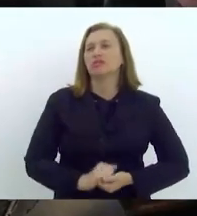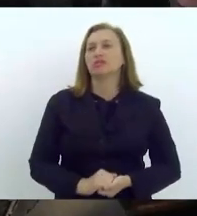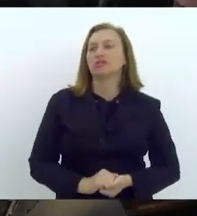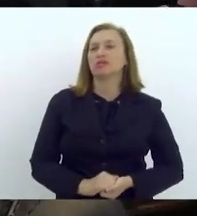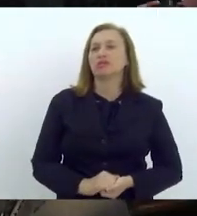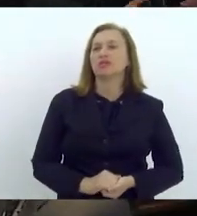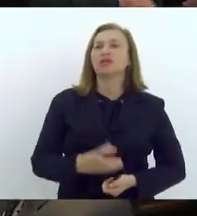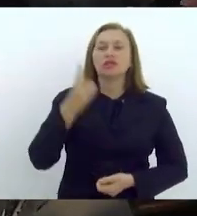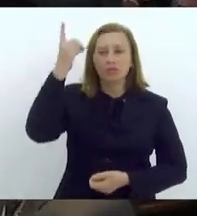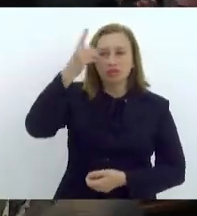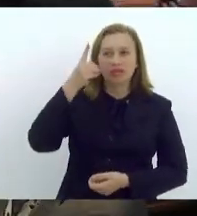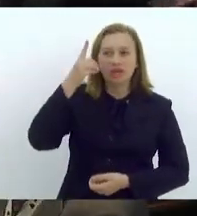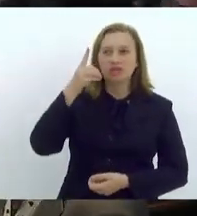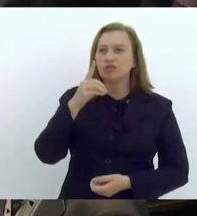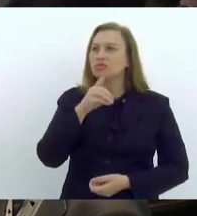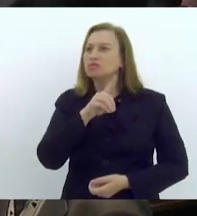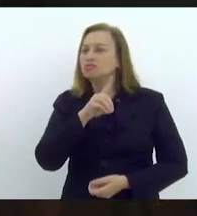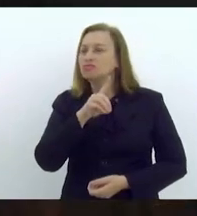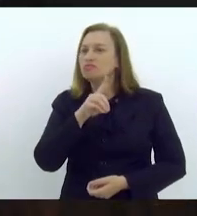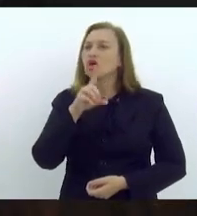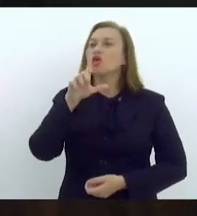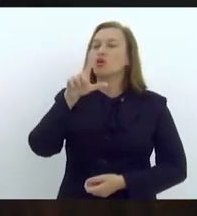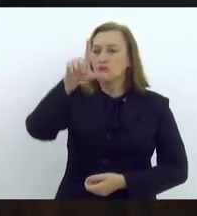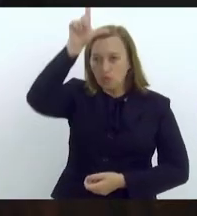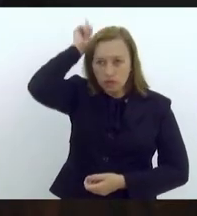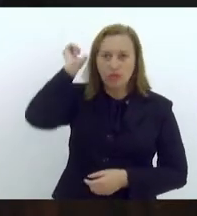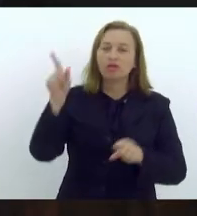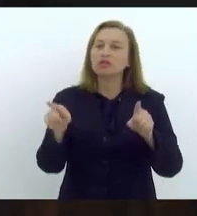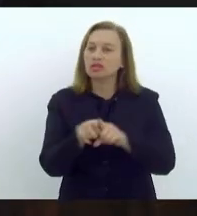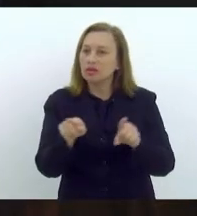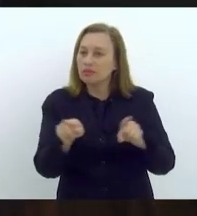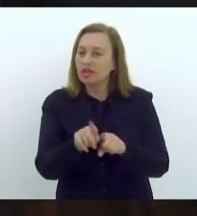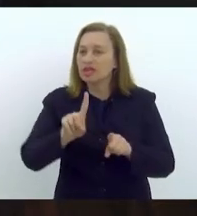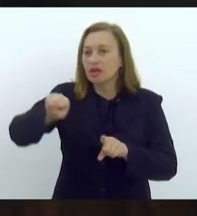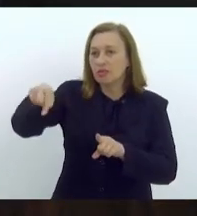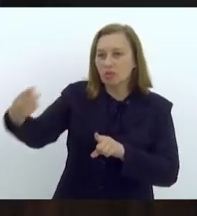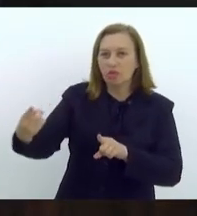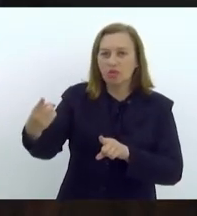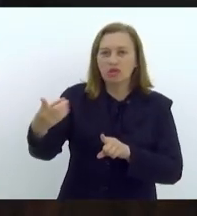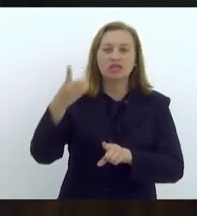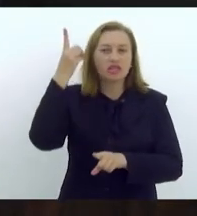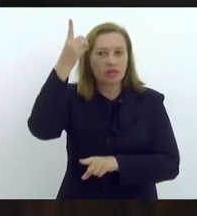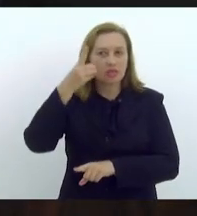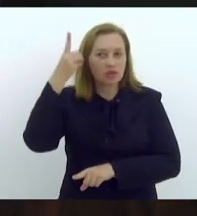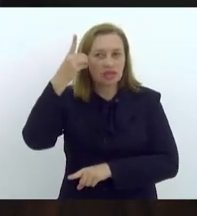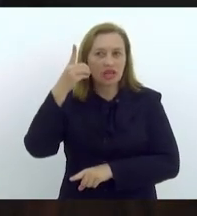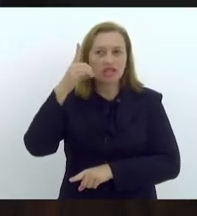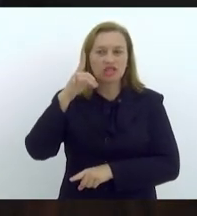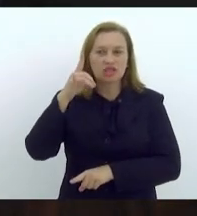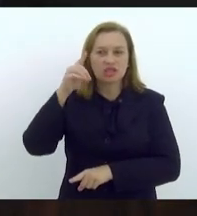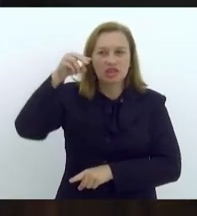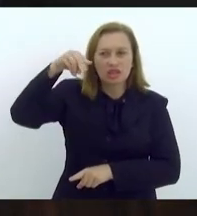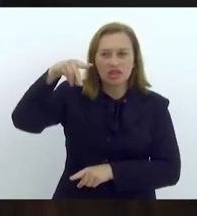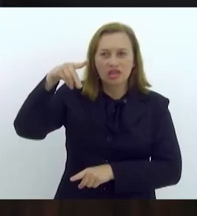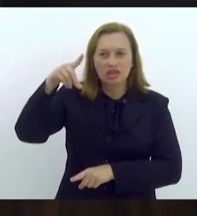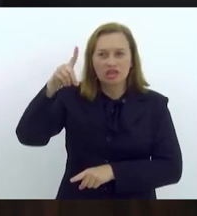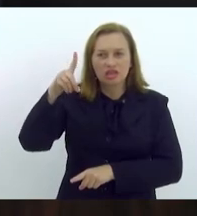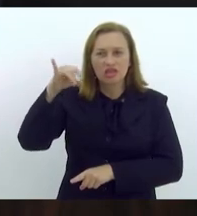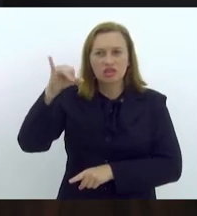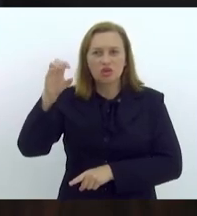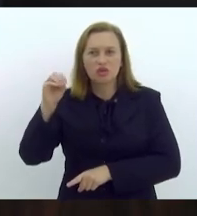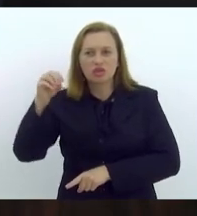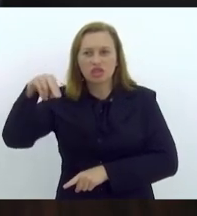Deputado Dionísio, deputado Luiz Paulo também após, deputado Dionísio não está presente, eu estou